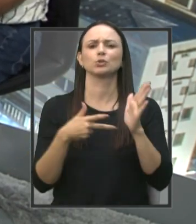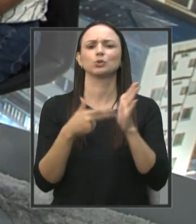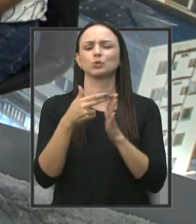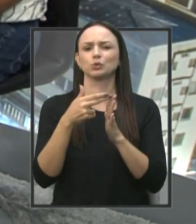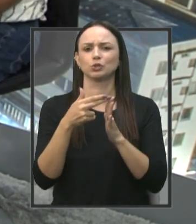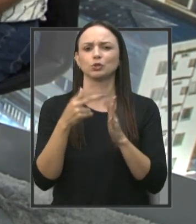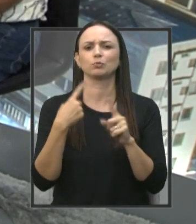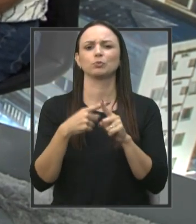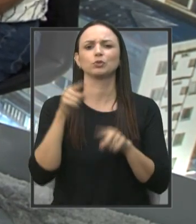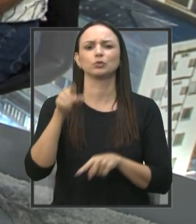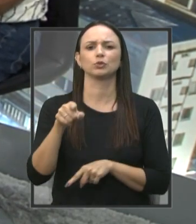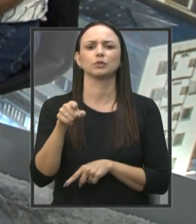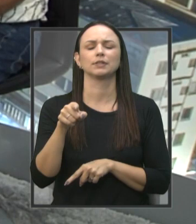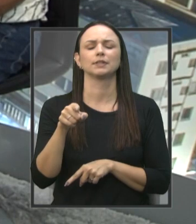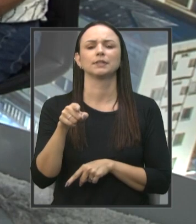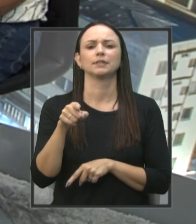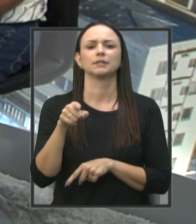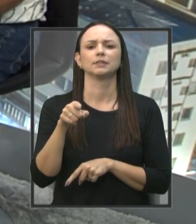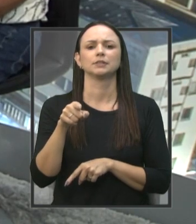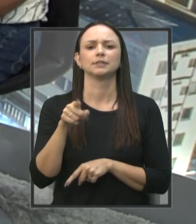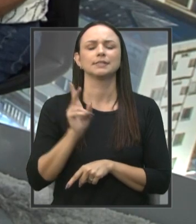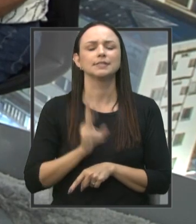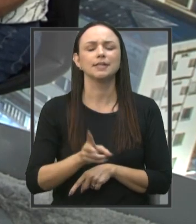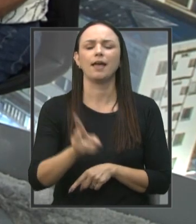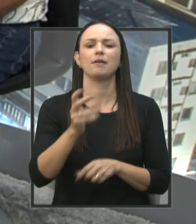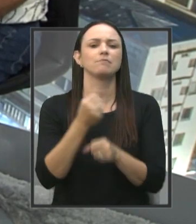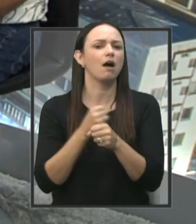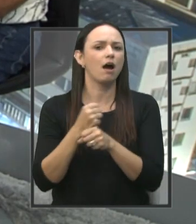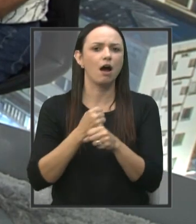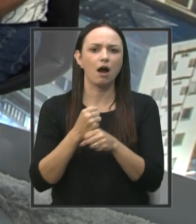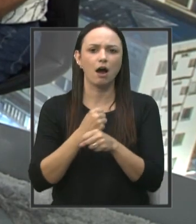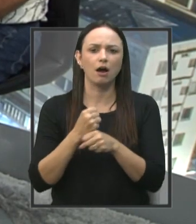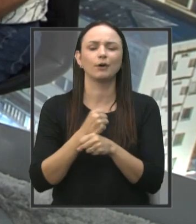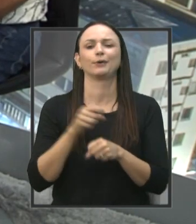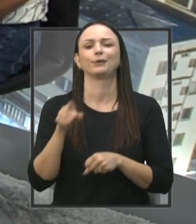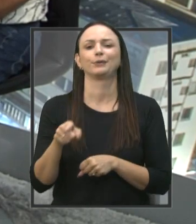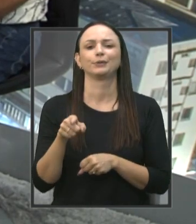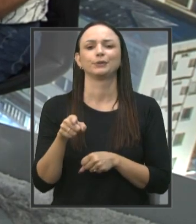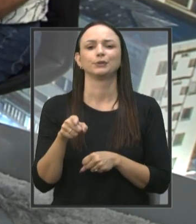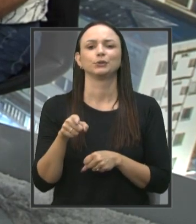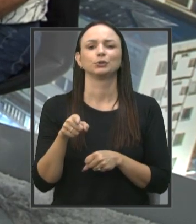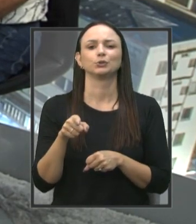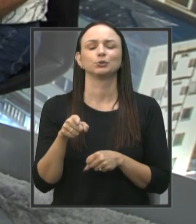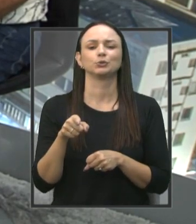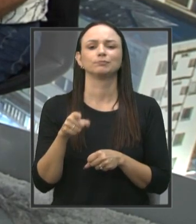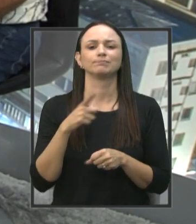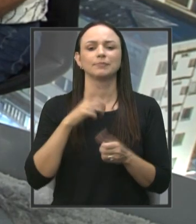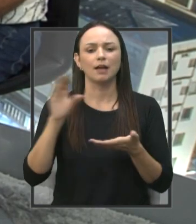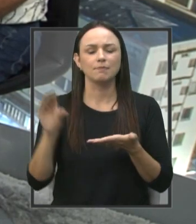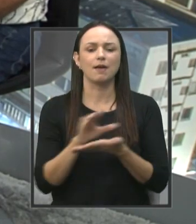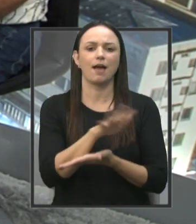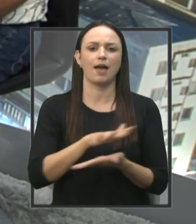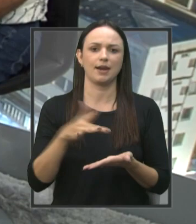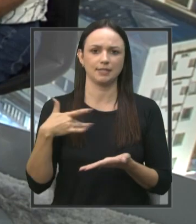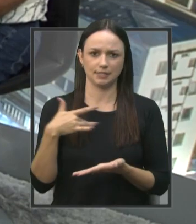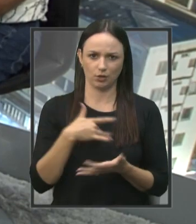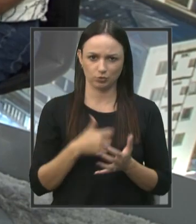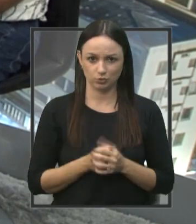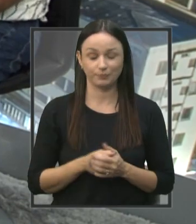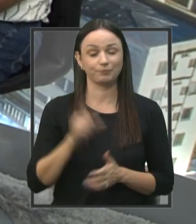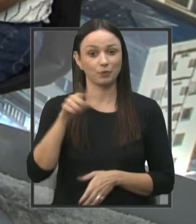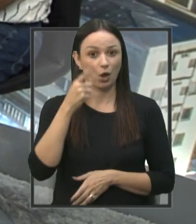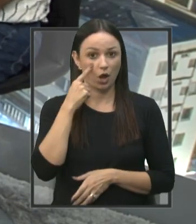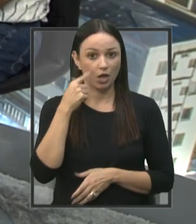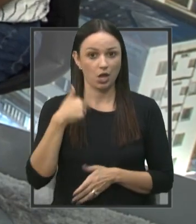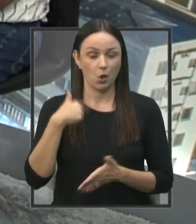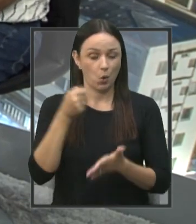já que o senhor sempre, né, em todos os anos, tende a colocar emendas relacionadas à área da saúde. Olha, Ângelo, eu luto